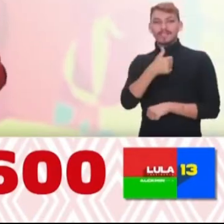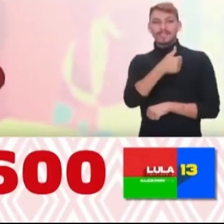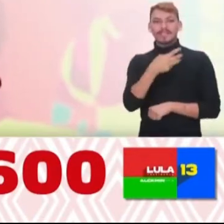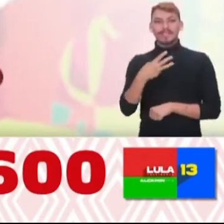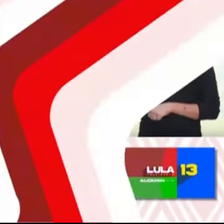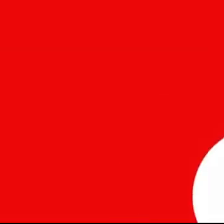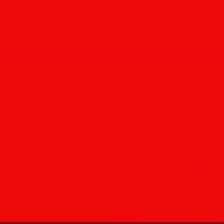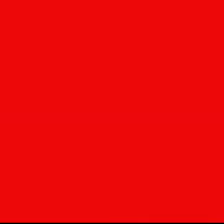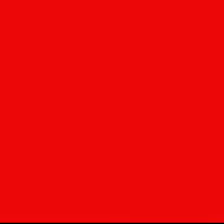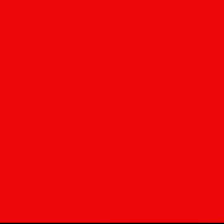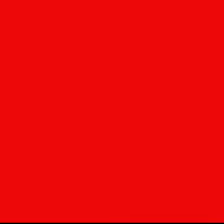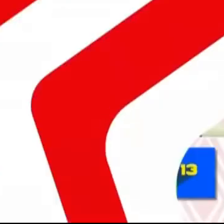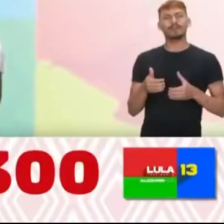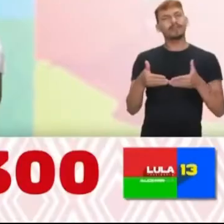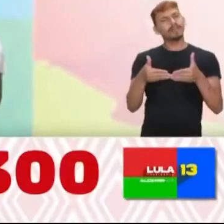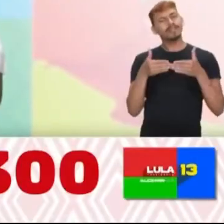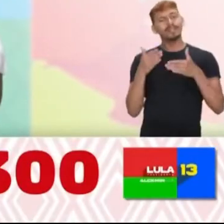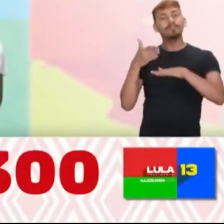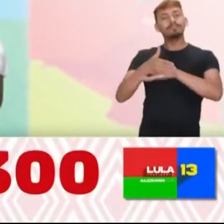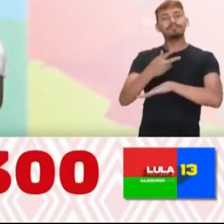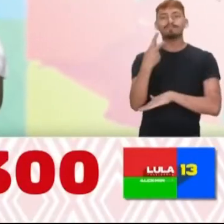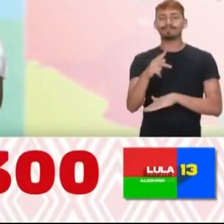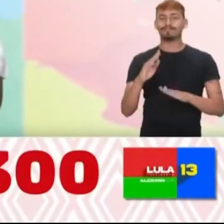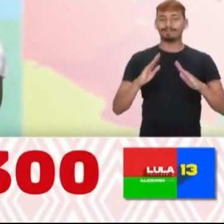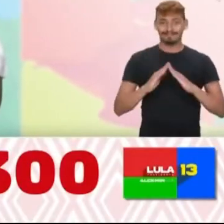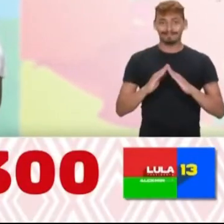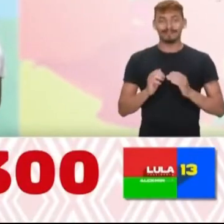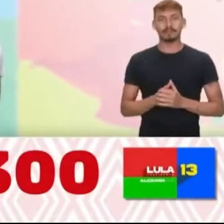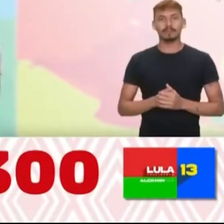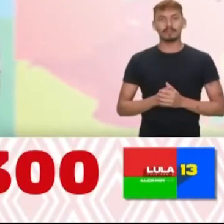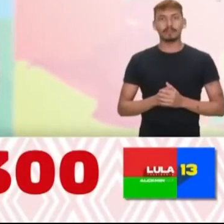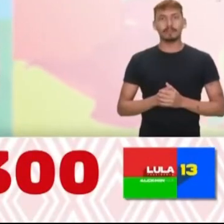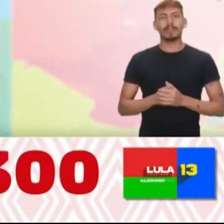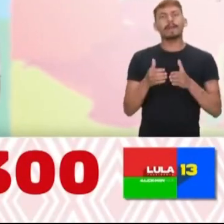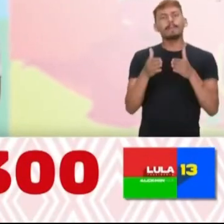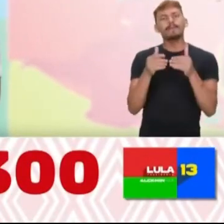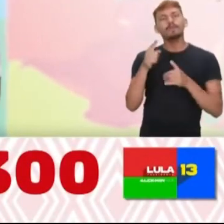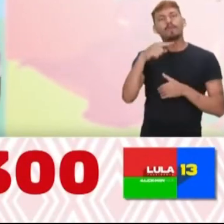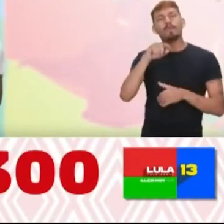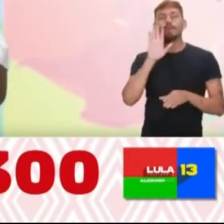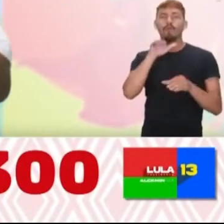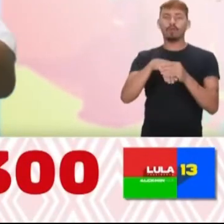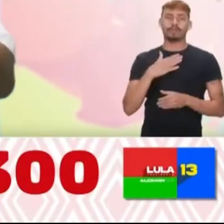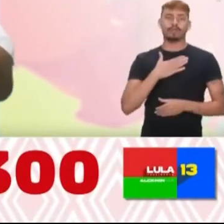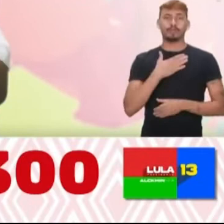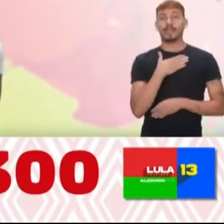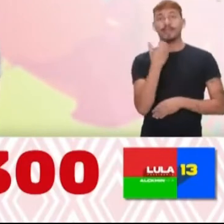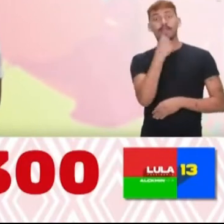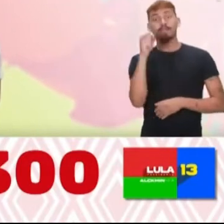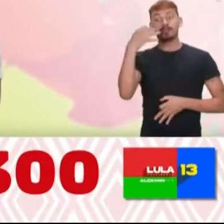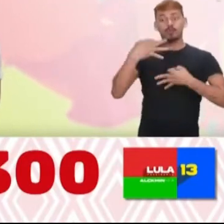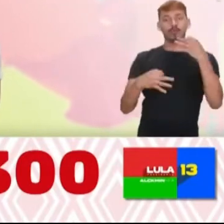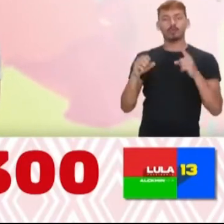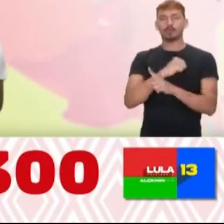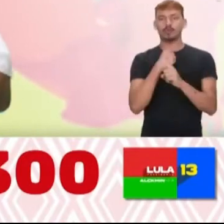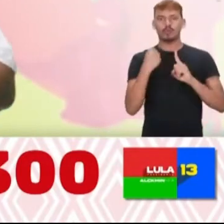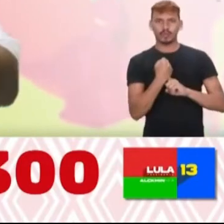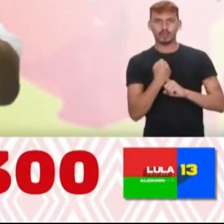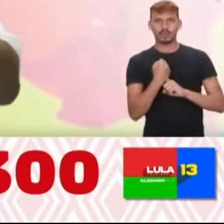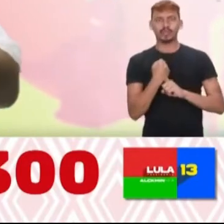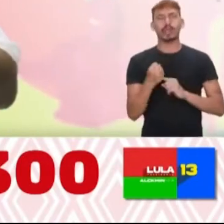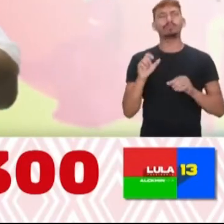Mãe Wanda, 13600. Peço licença para entrar na tua casa e pedir o seu voto em defesa da justiça social,